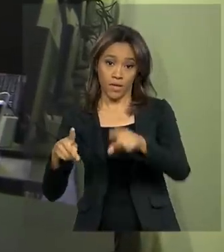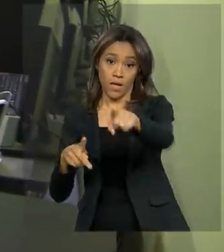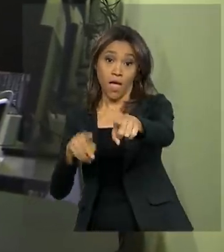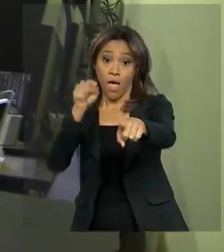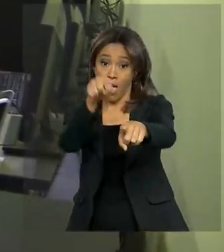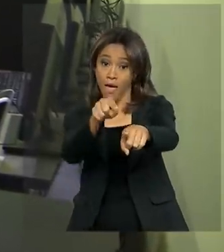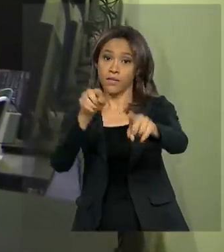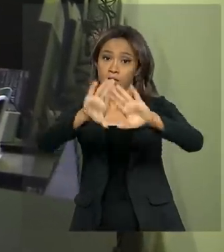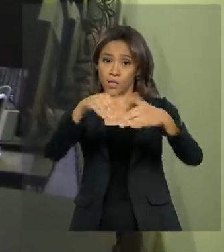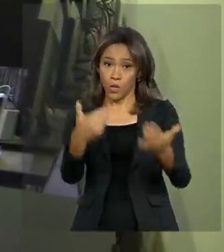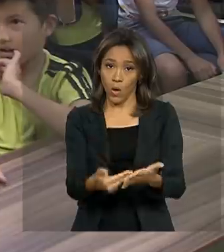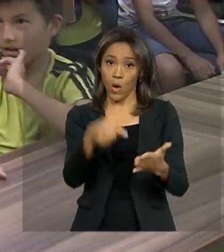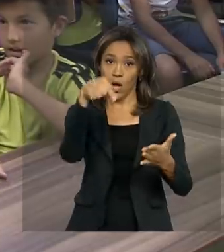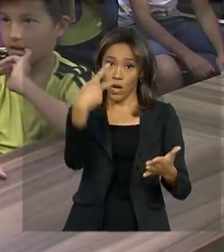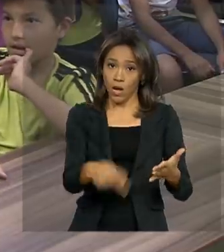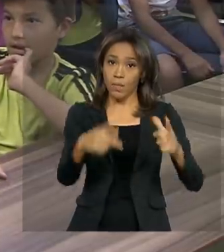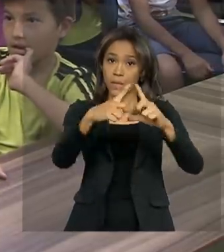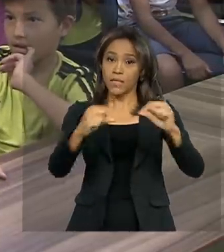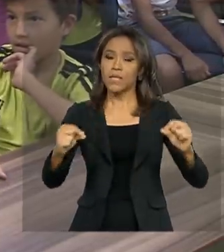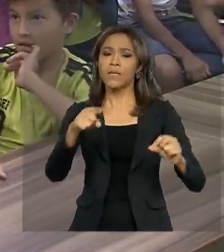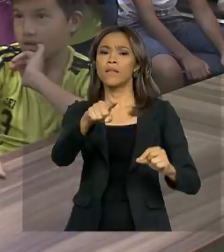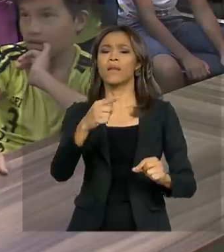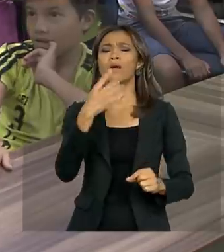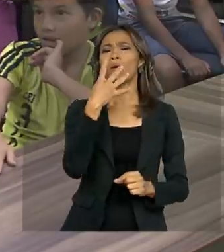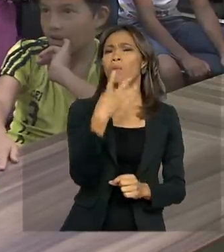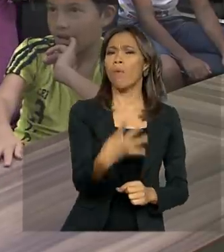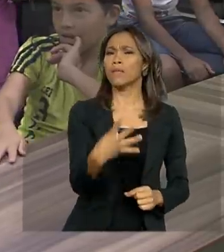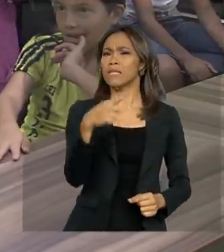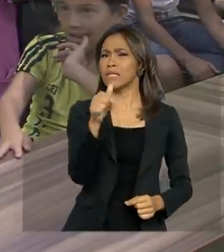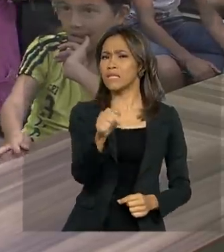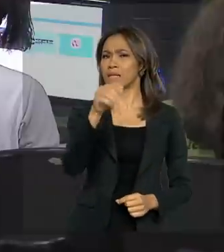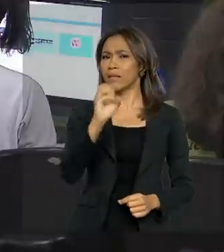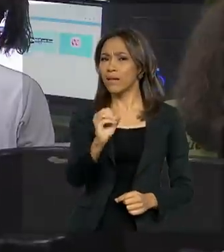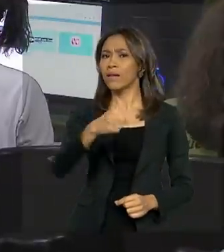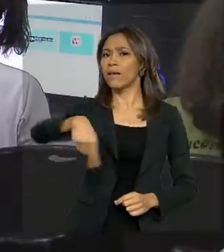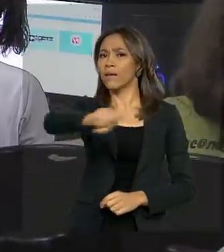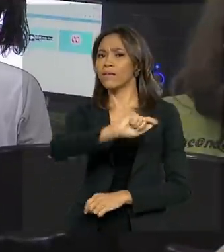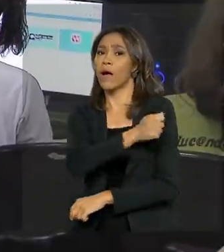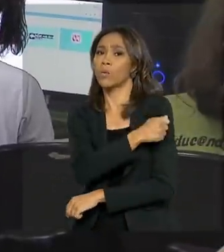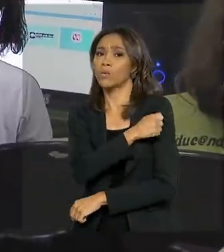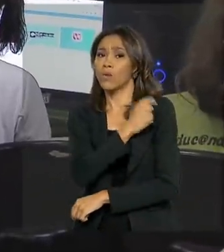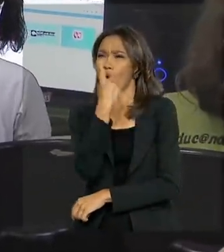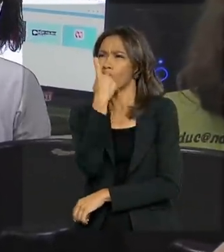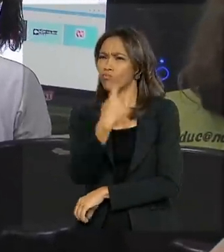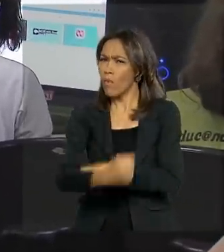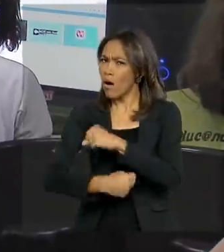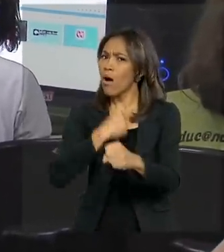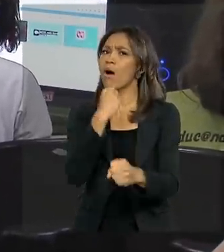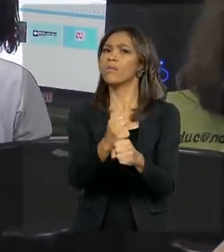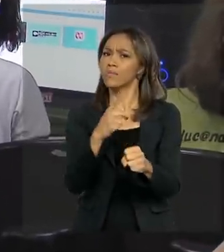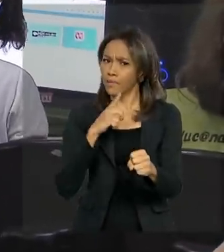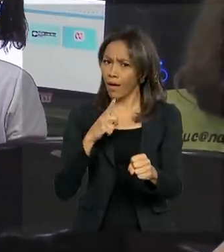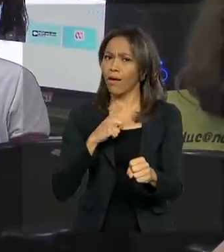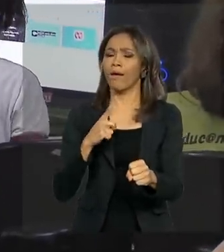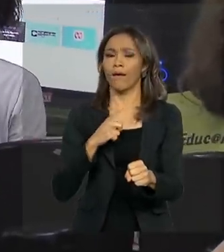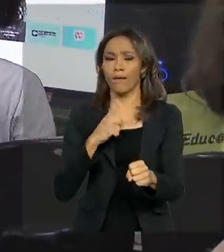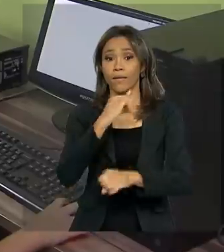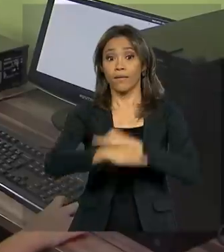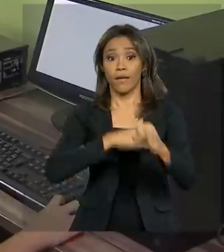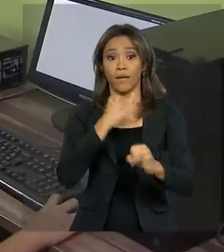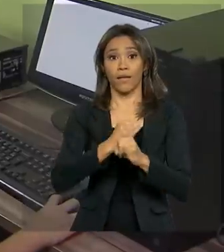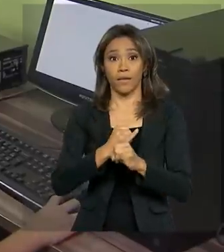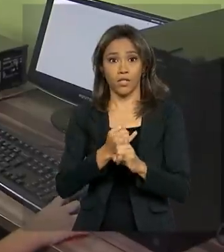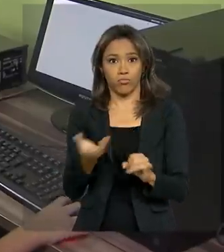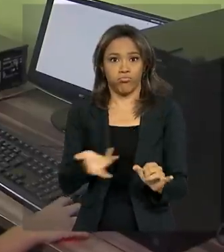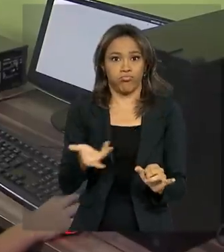ensino fundamental em Brasília tem cerca de 470 alunos. Há um ano, eles contam com internet banda larga rápida,